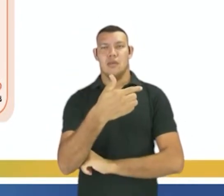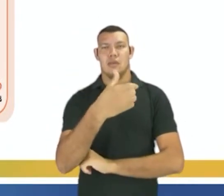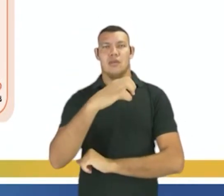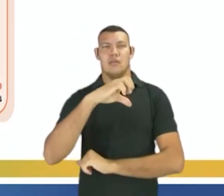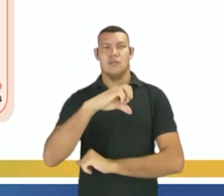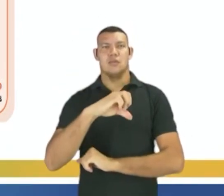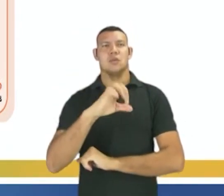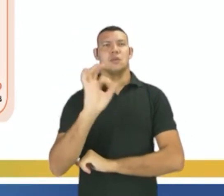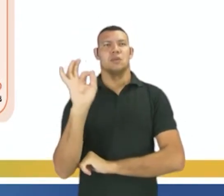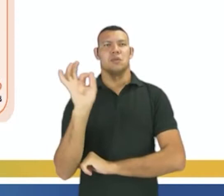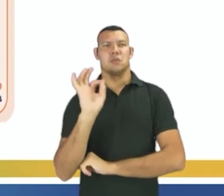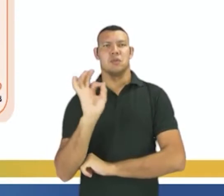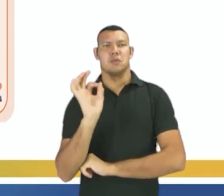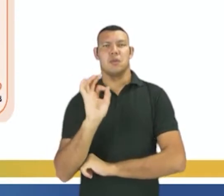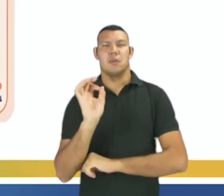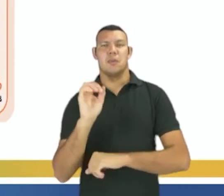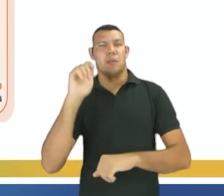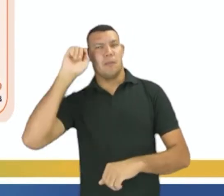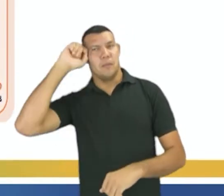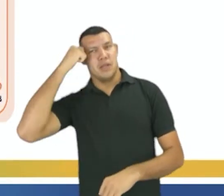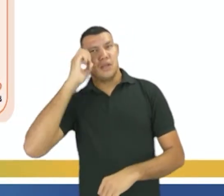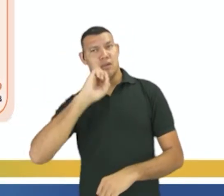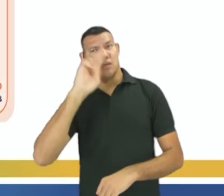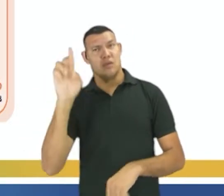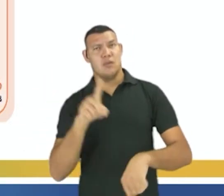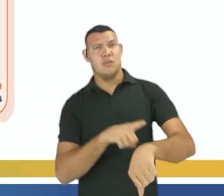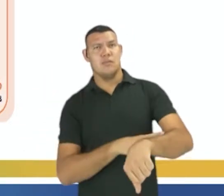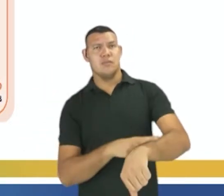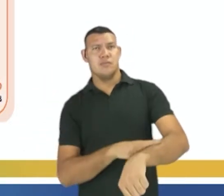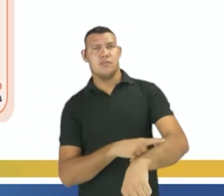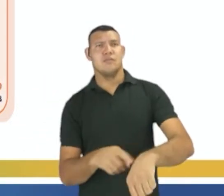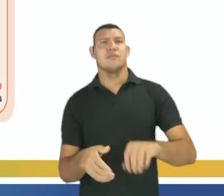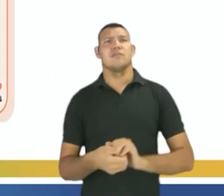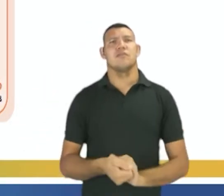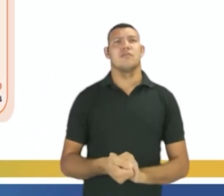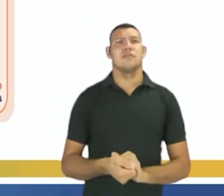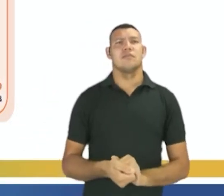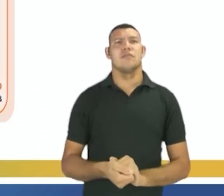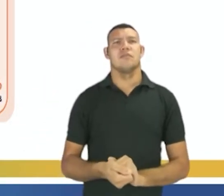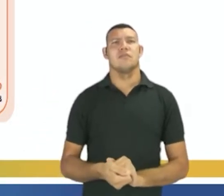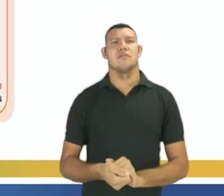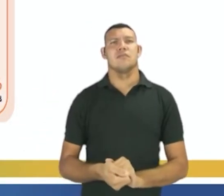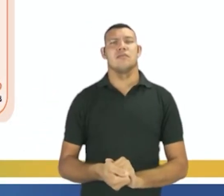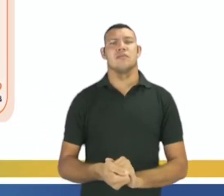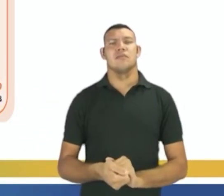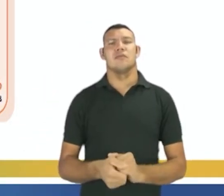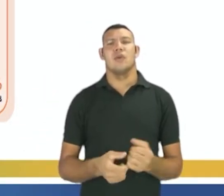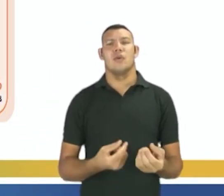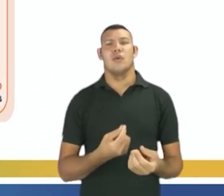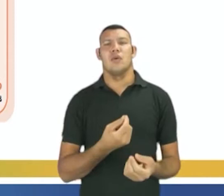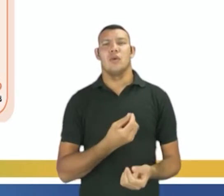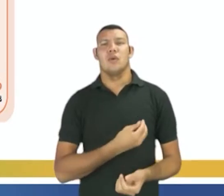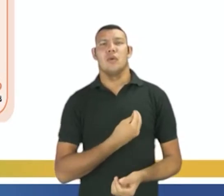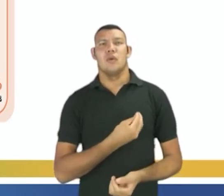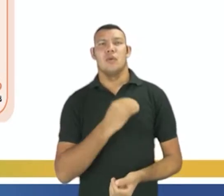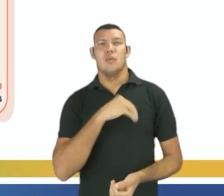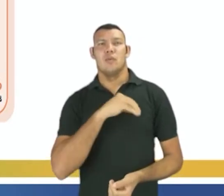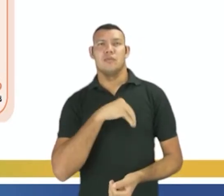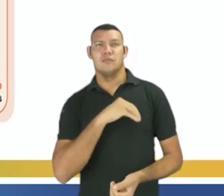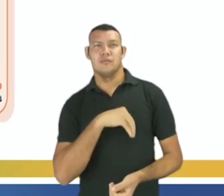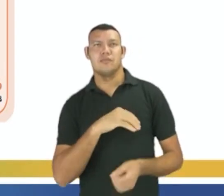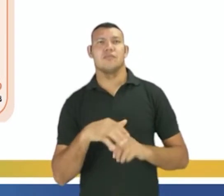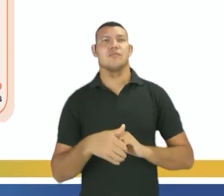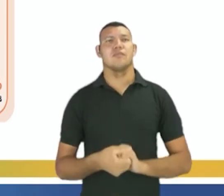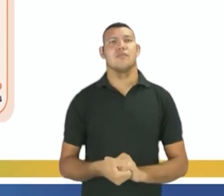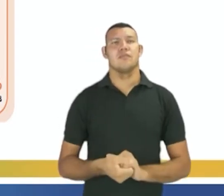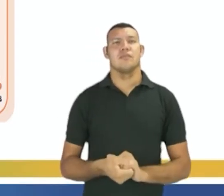A taxa composta de subutilização, a branca, 18,8%, preto ou pardo, 29%, tá? E a questão da